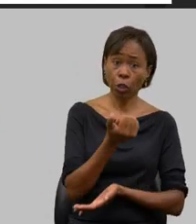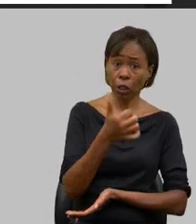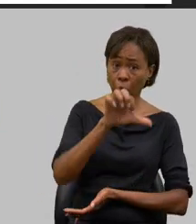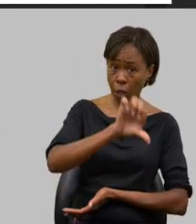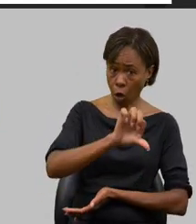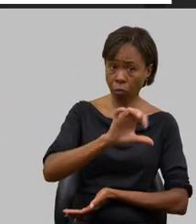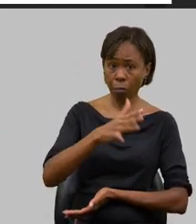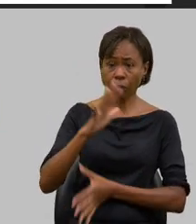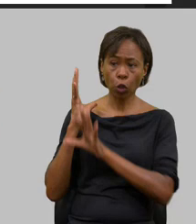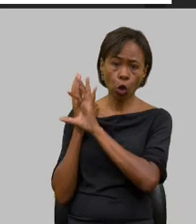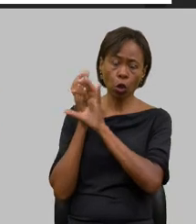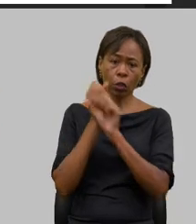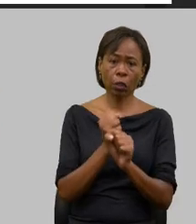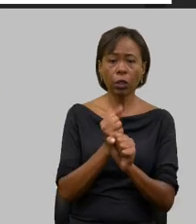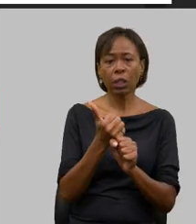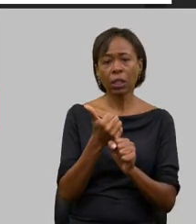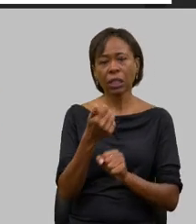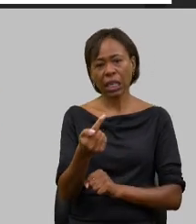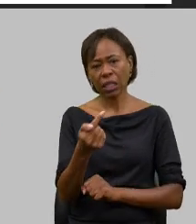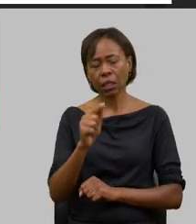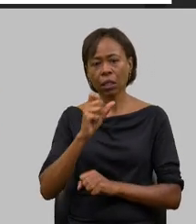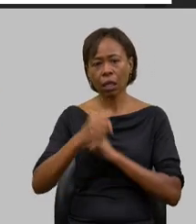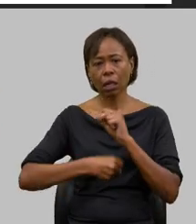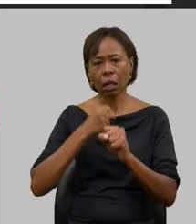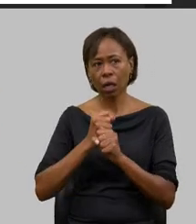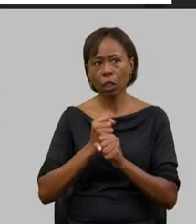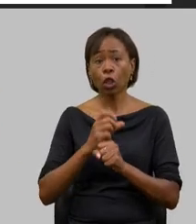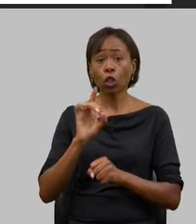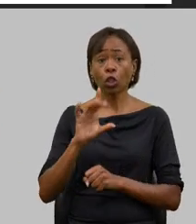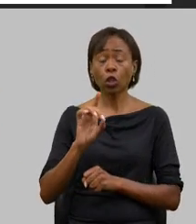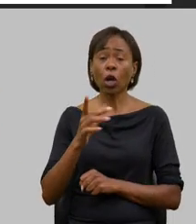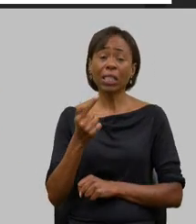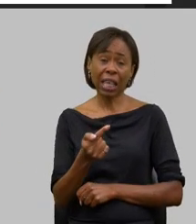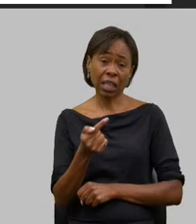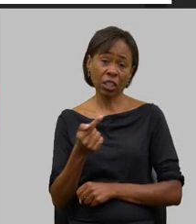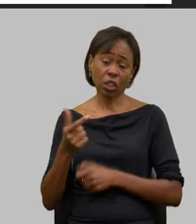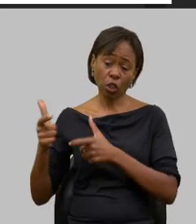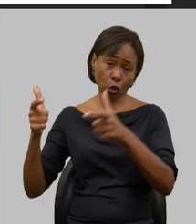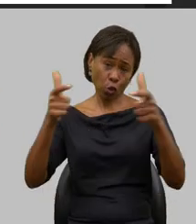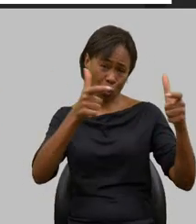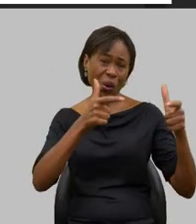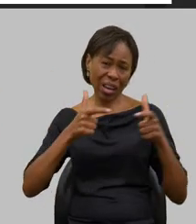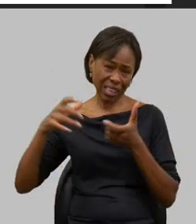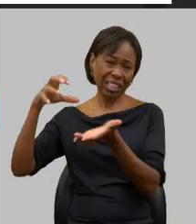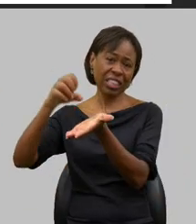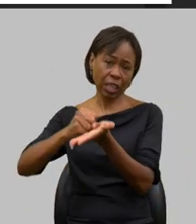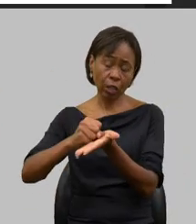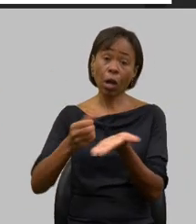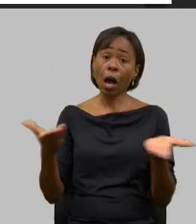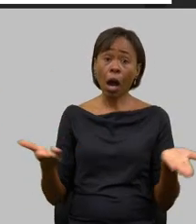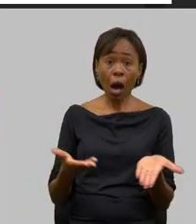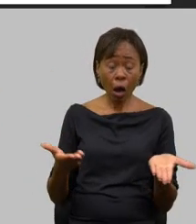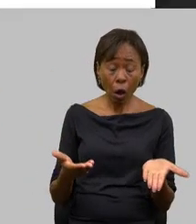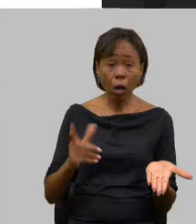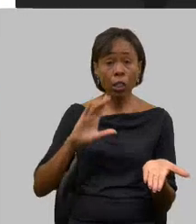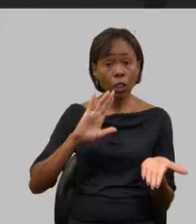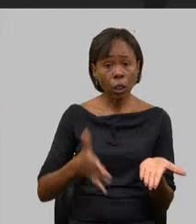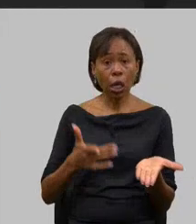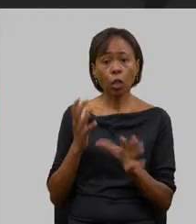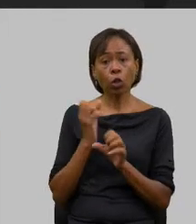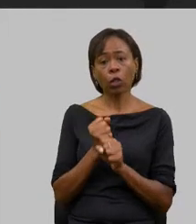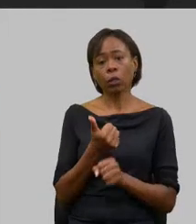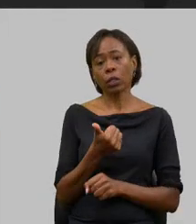17 anos nós tínhamos somente 7 micro-regiões caracterizadas na nossa gestão nós já estamos com praticamente 15